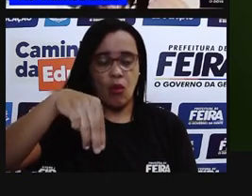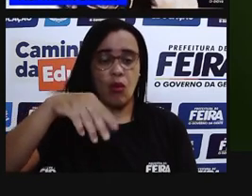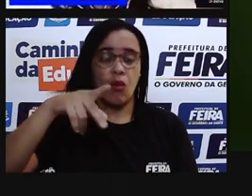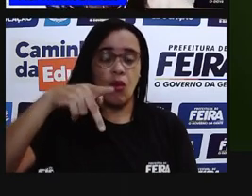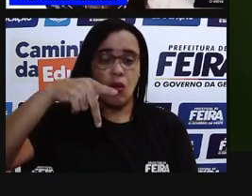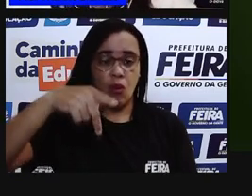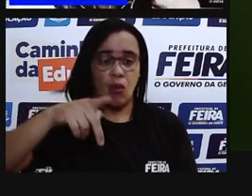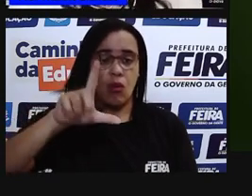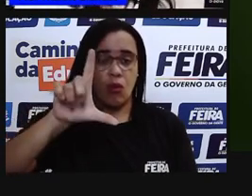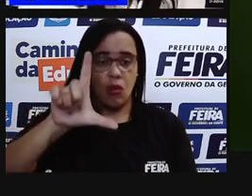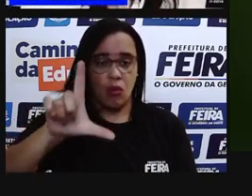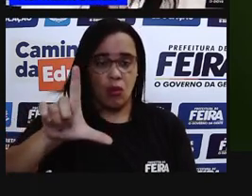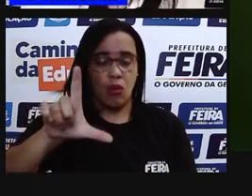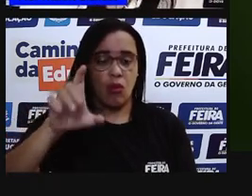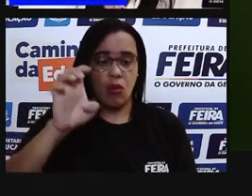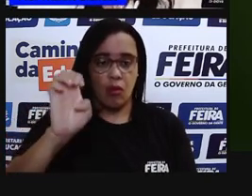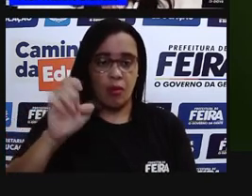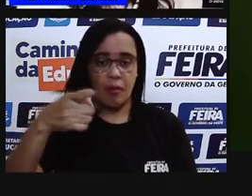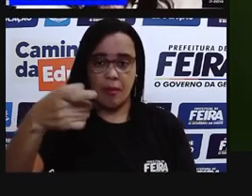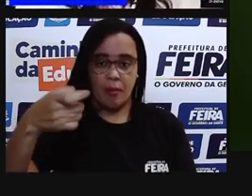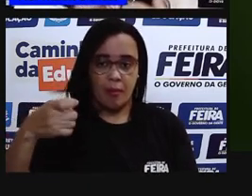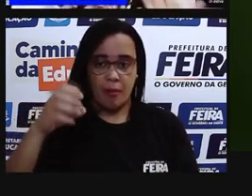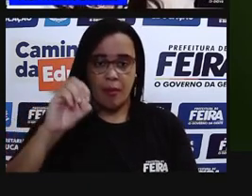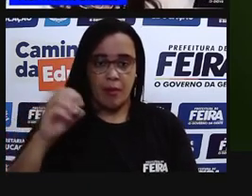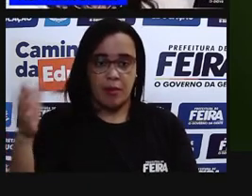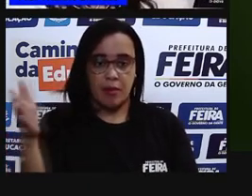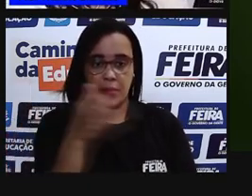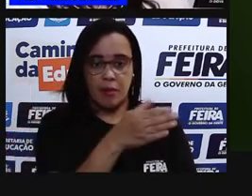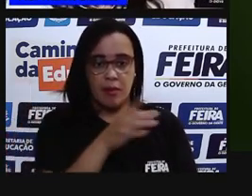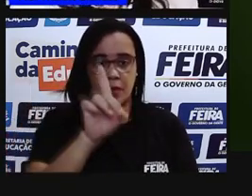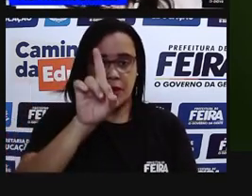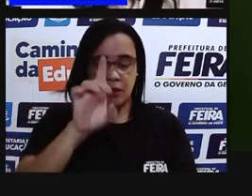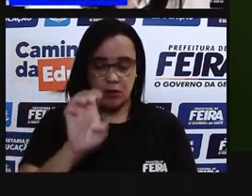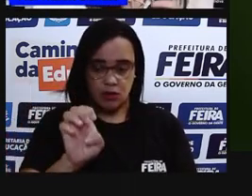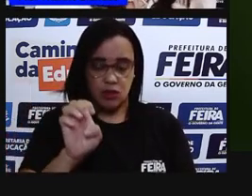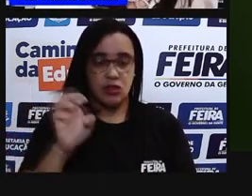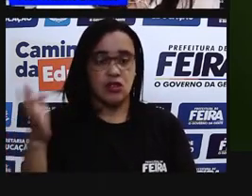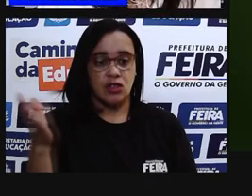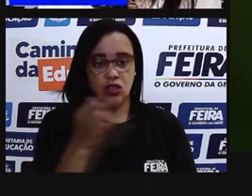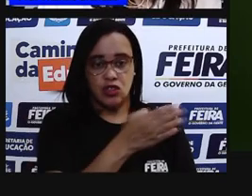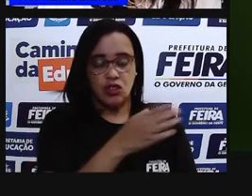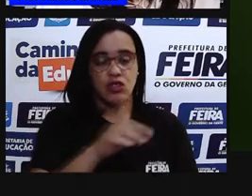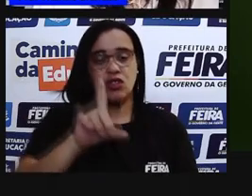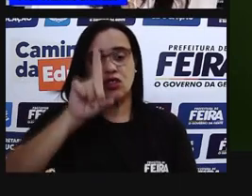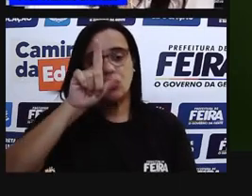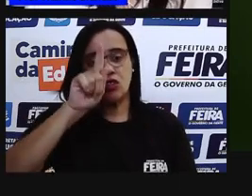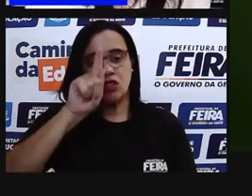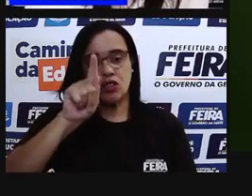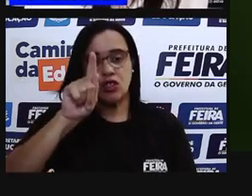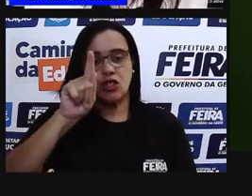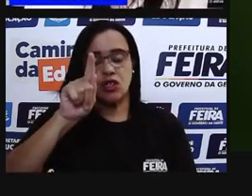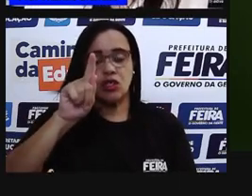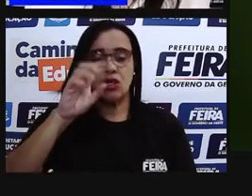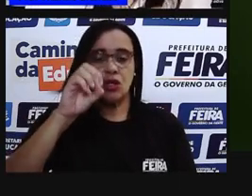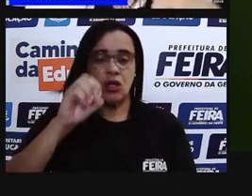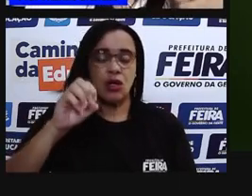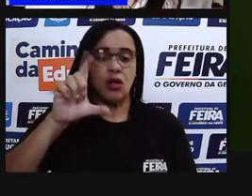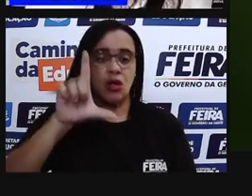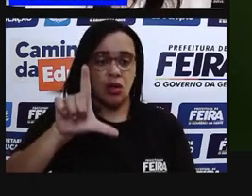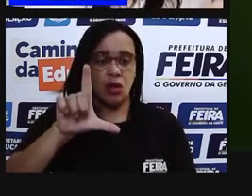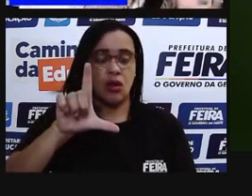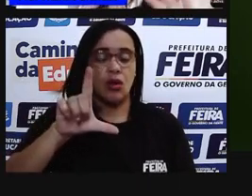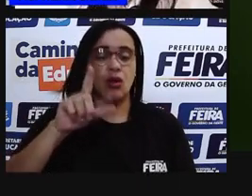responsável por algumas funções. Mas a principal dela é fazer o